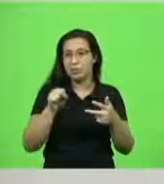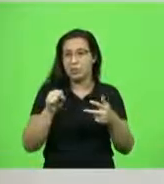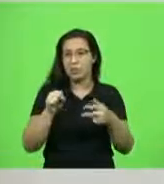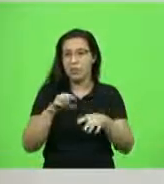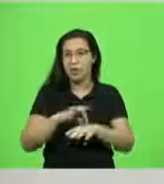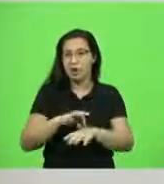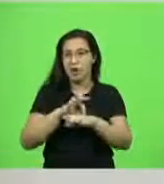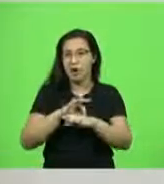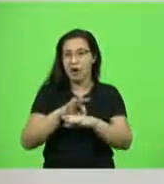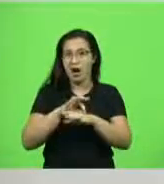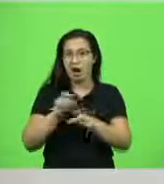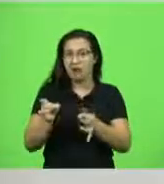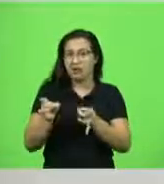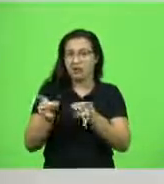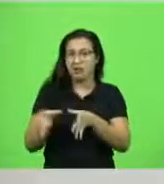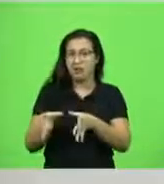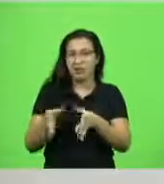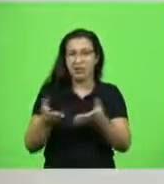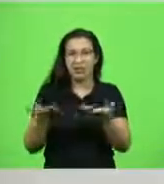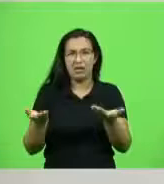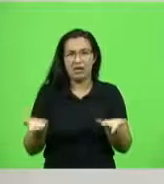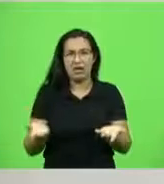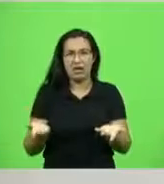animal ali de uma forma altamente